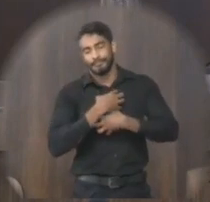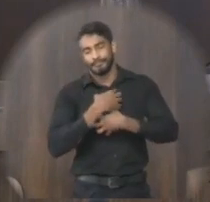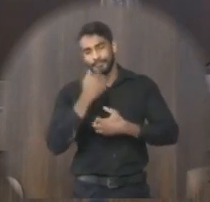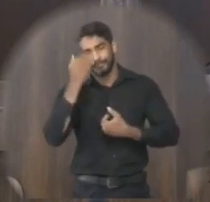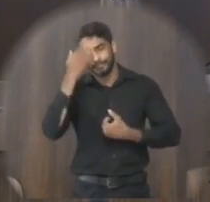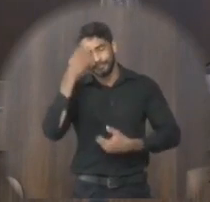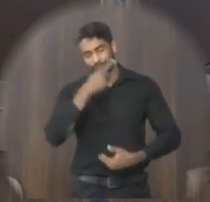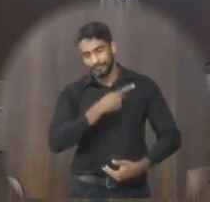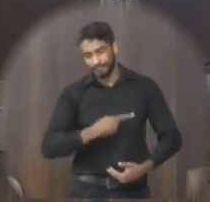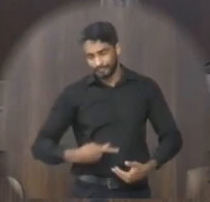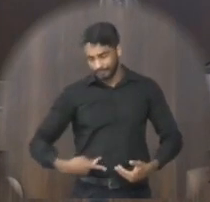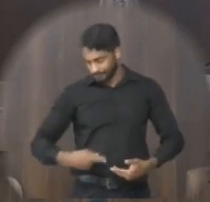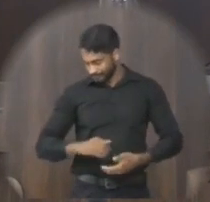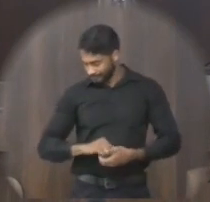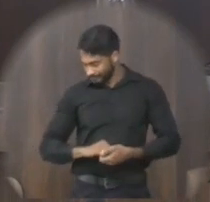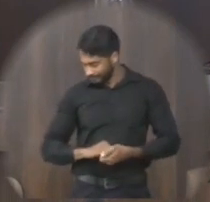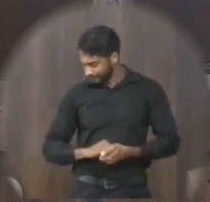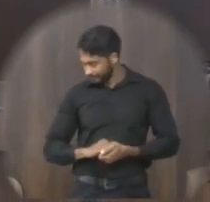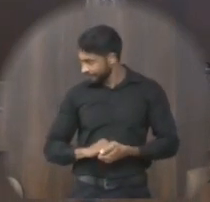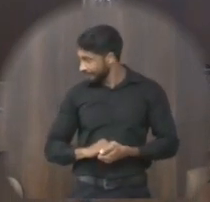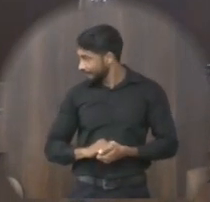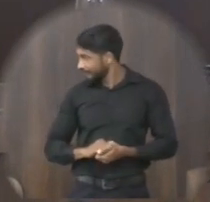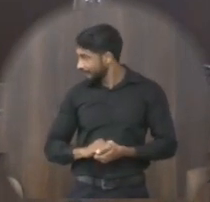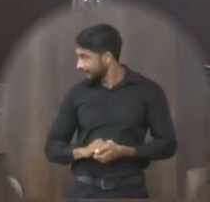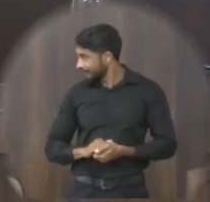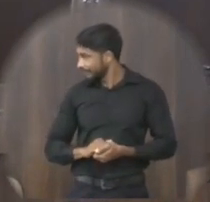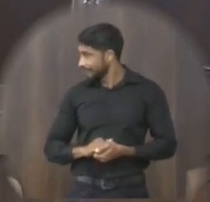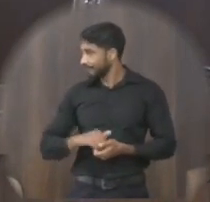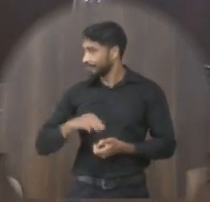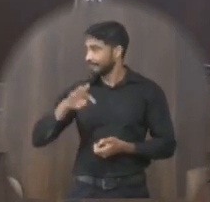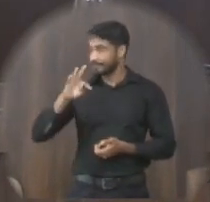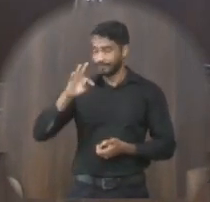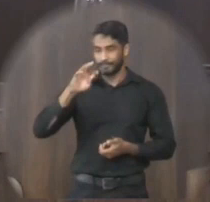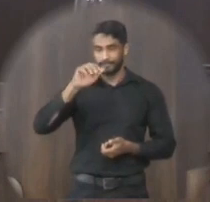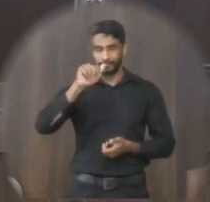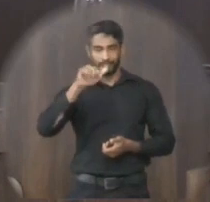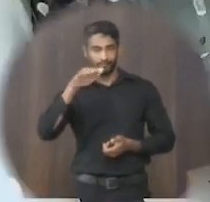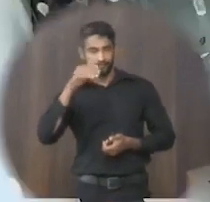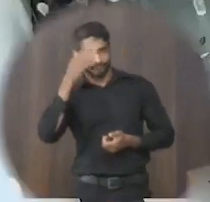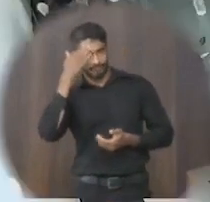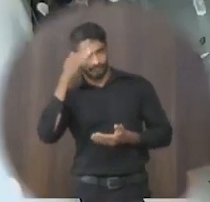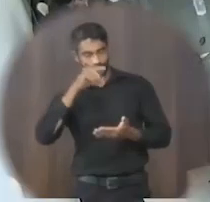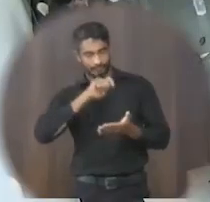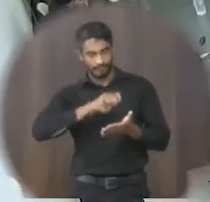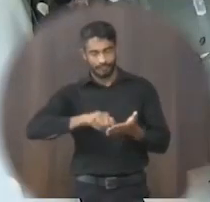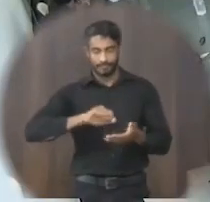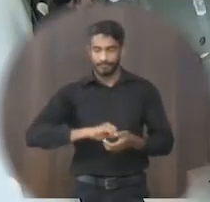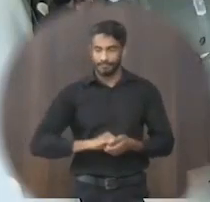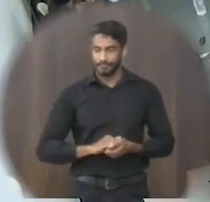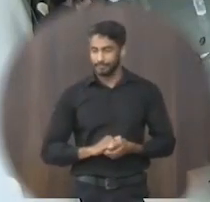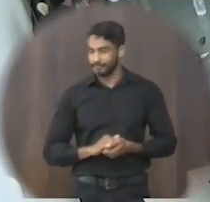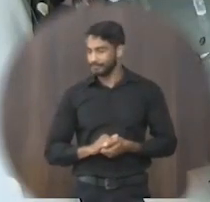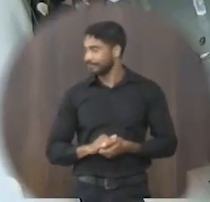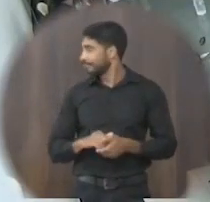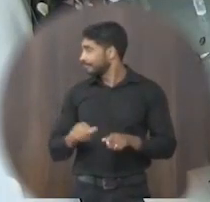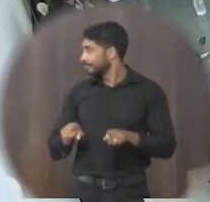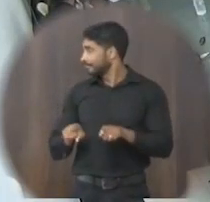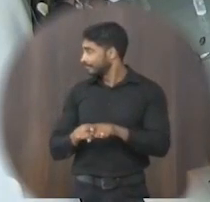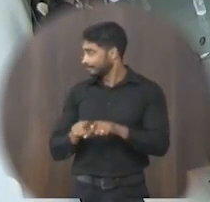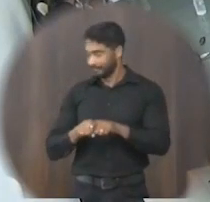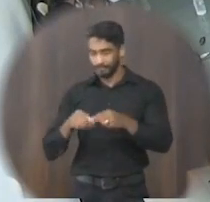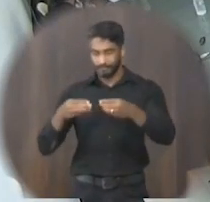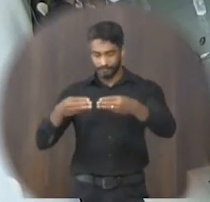presidente agradecer o Tarsis viu agradecer o Tarsis por ter assinado também eu vou fazer uma moção